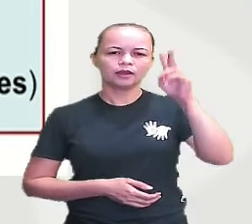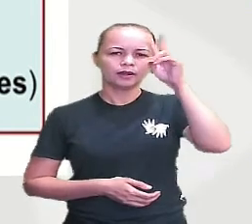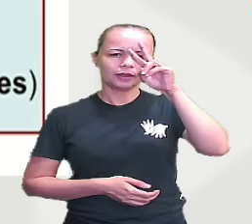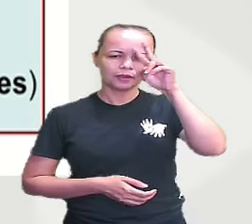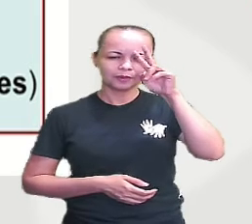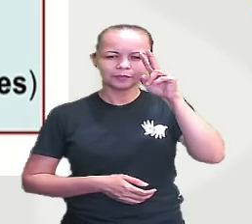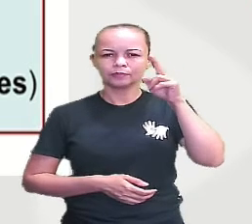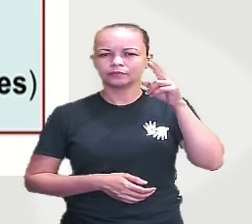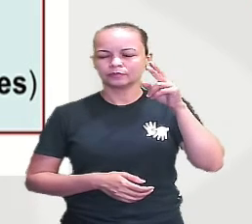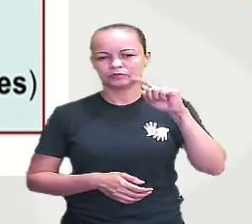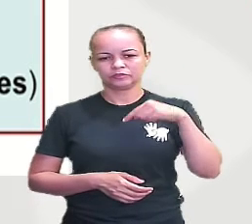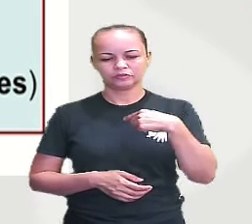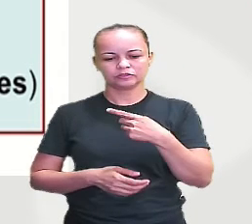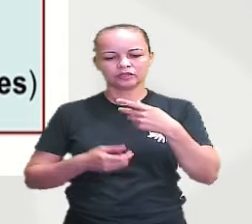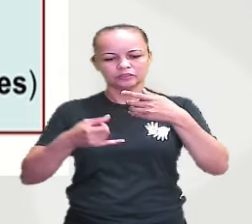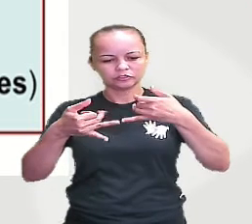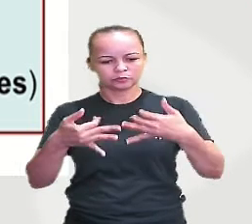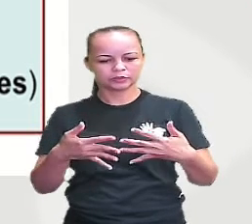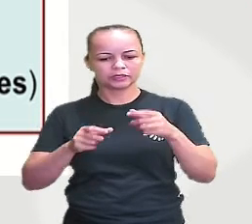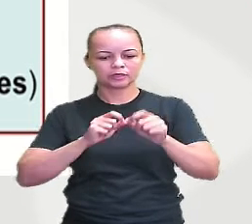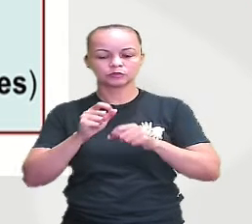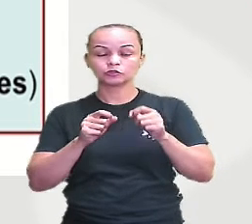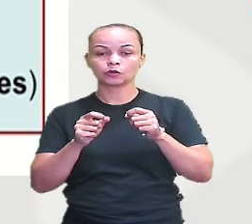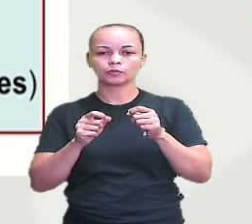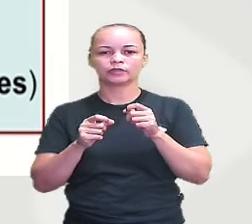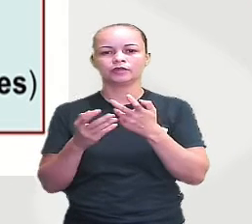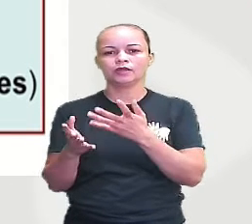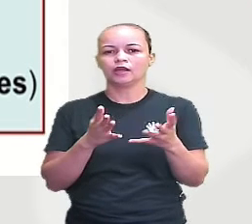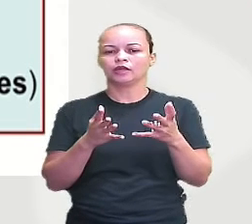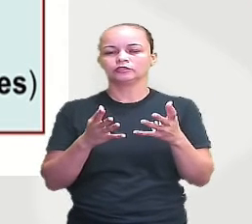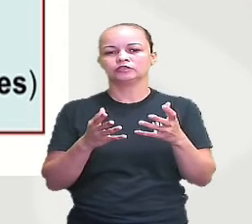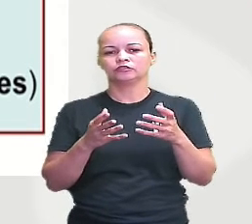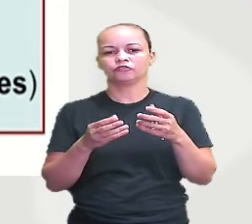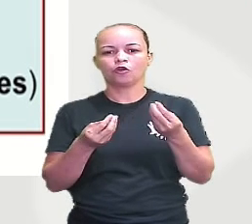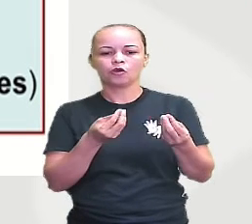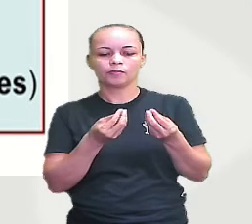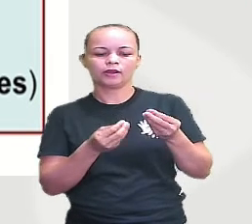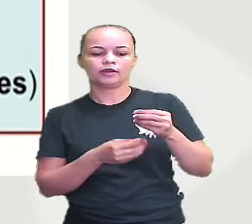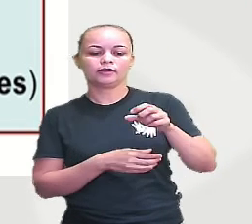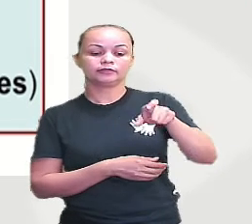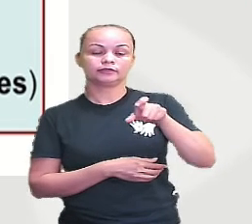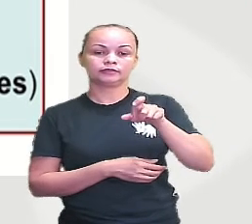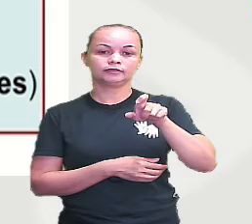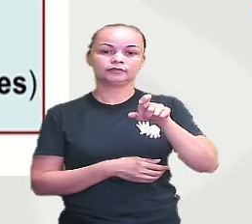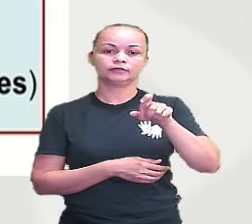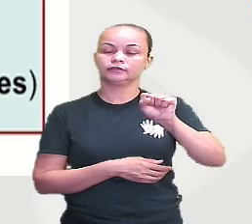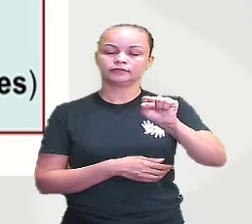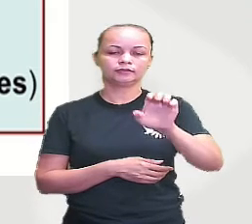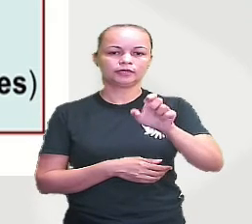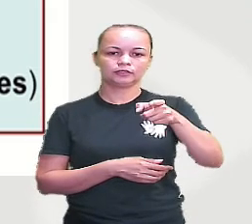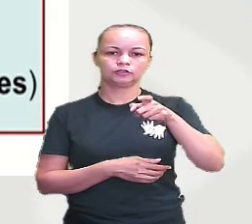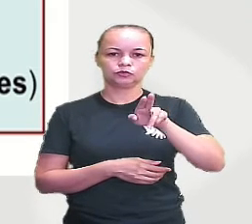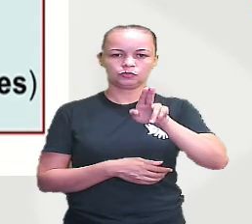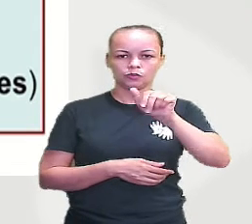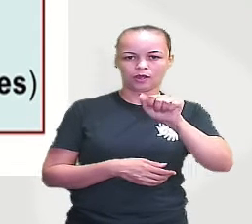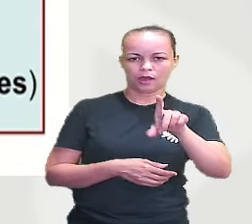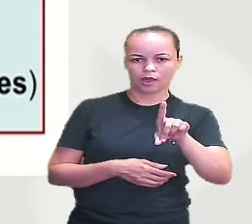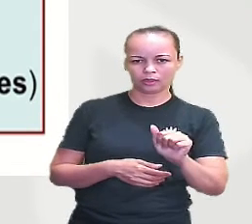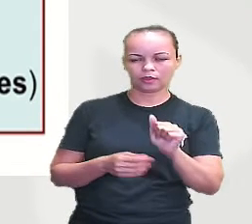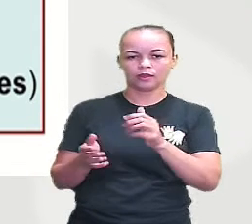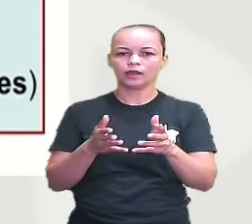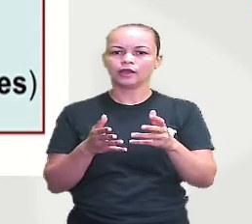falou que essa reprodução pode se dar de dois aspectos, de forma sexuada, e aqui eu queria destacar, quando eu falo de reprodução sexuada,